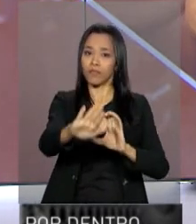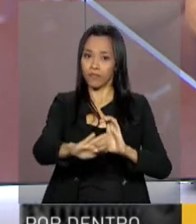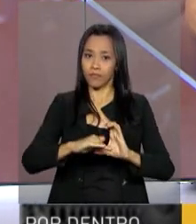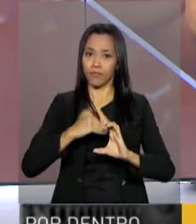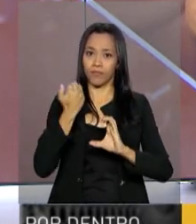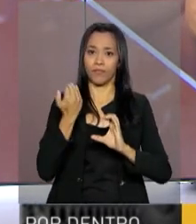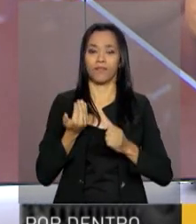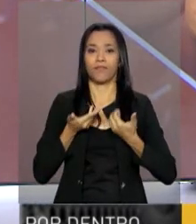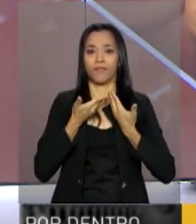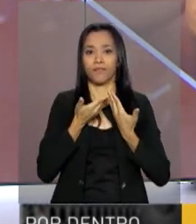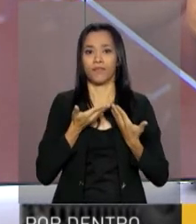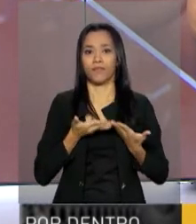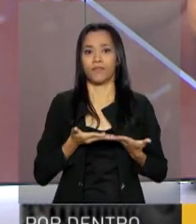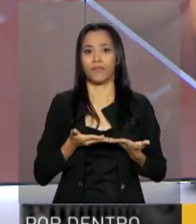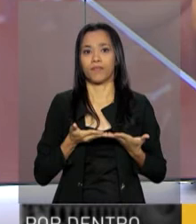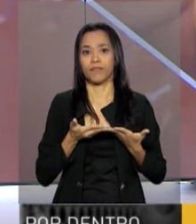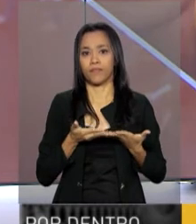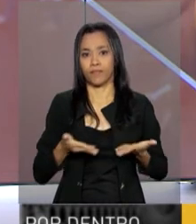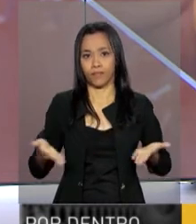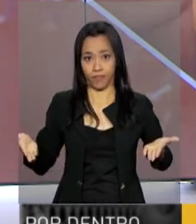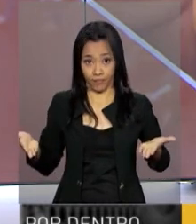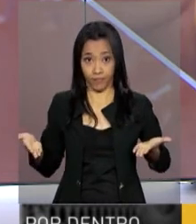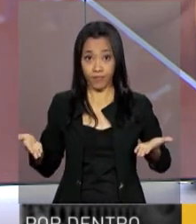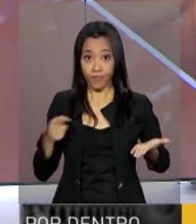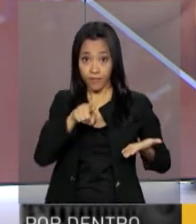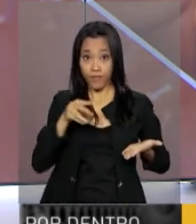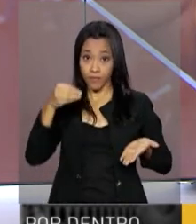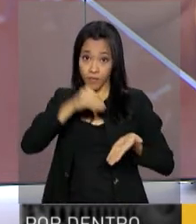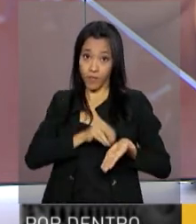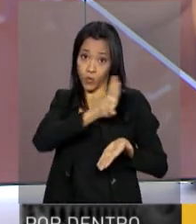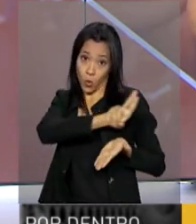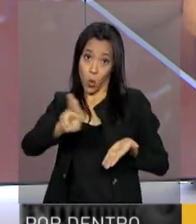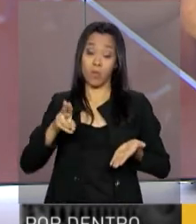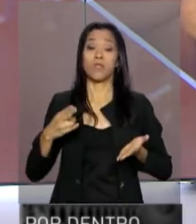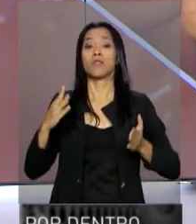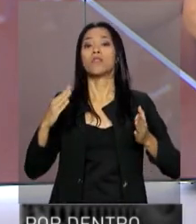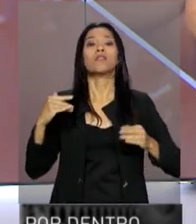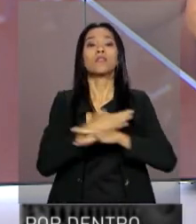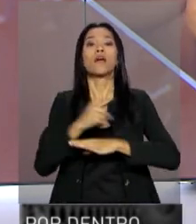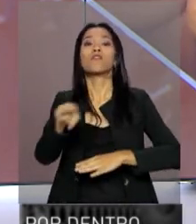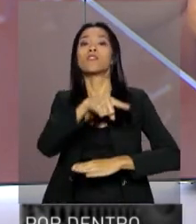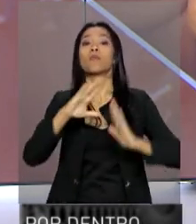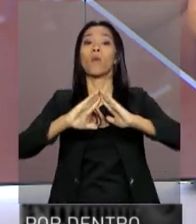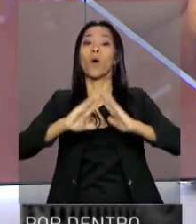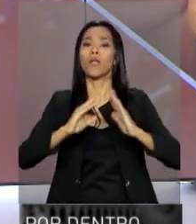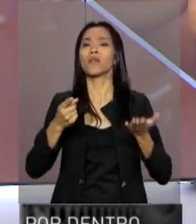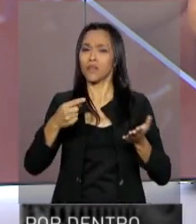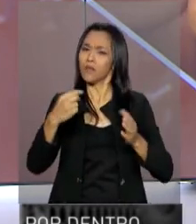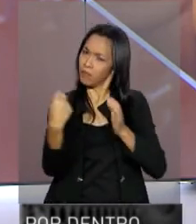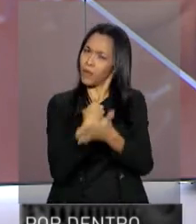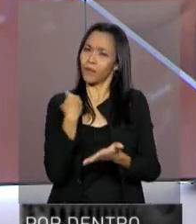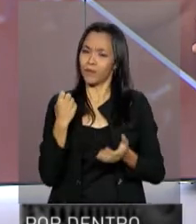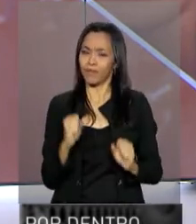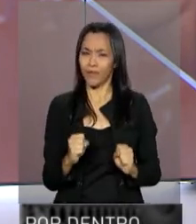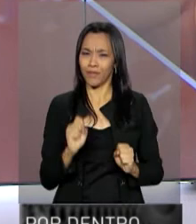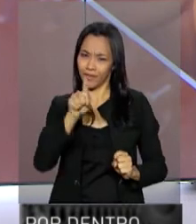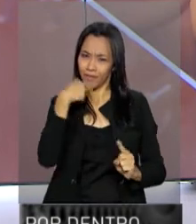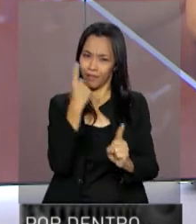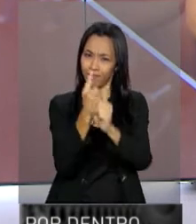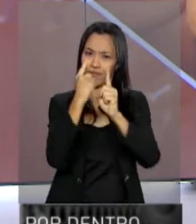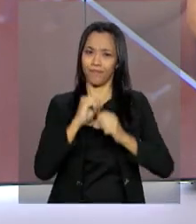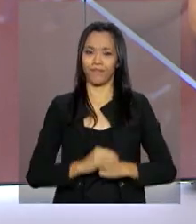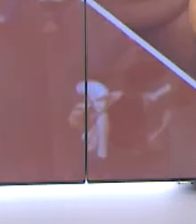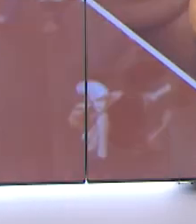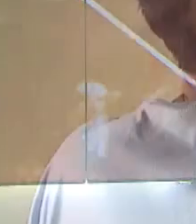por dentro do governo, arroba presidencia.gov.br. Informe o seu nome, a cidade onde você mora e mande a sua pergunta. Até a próxima!